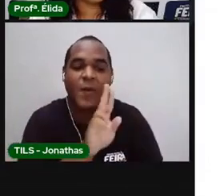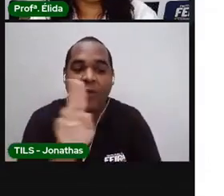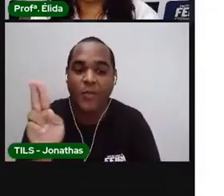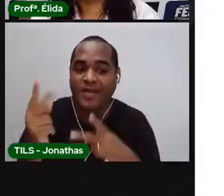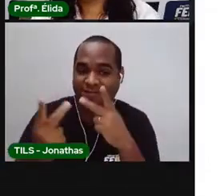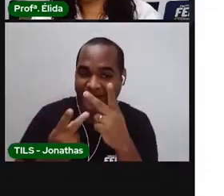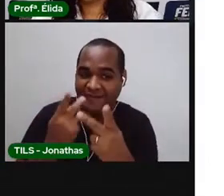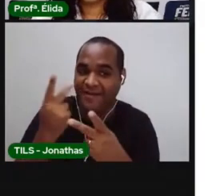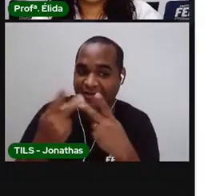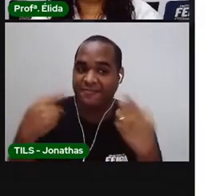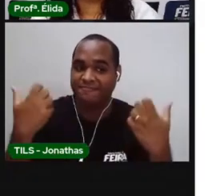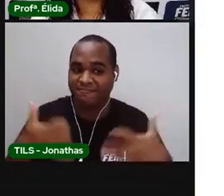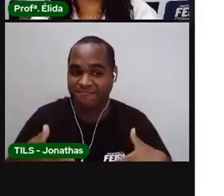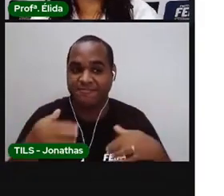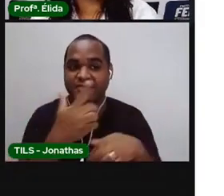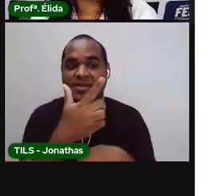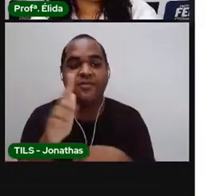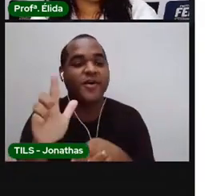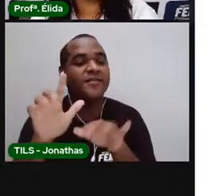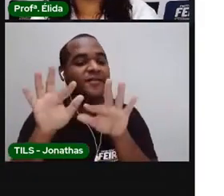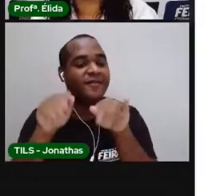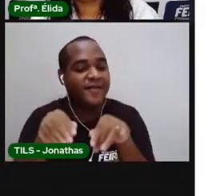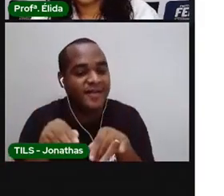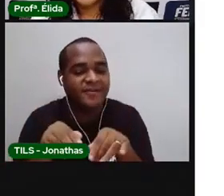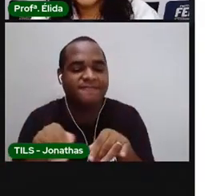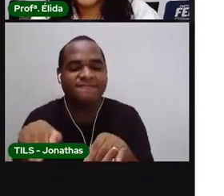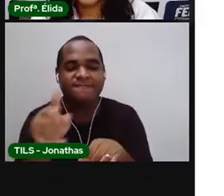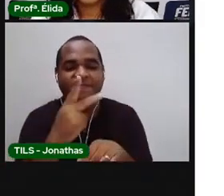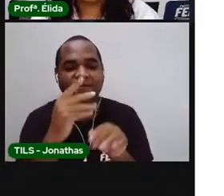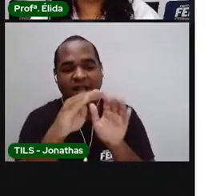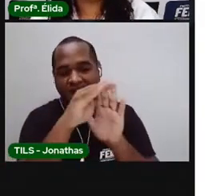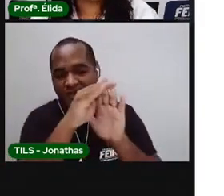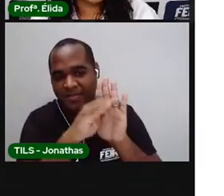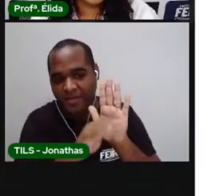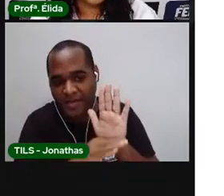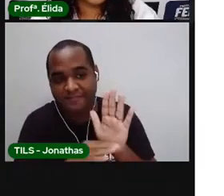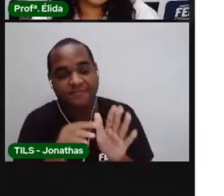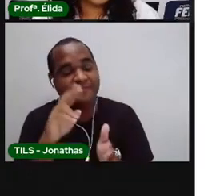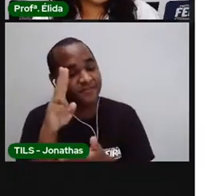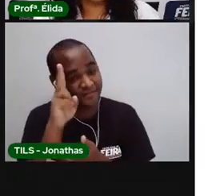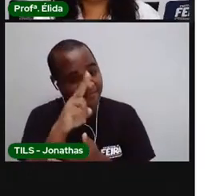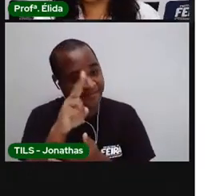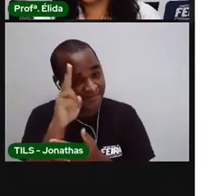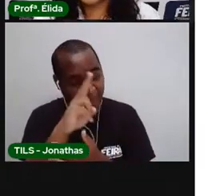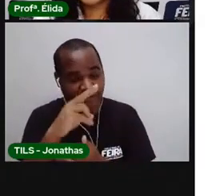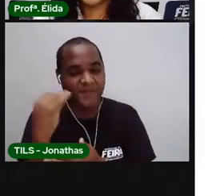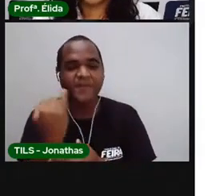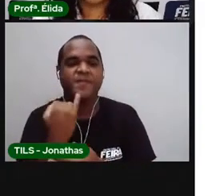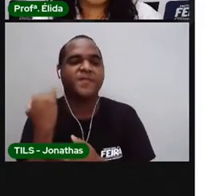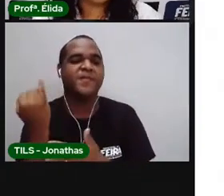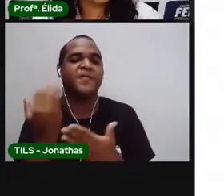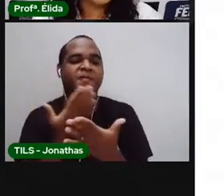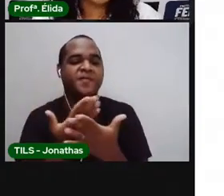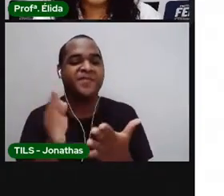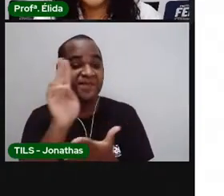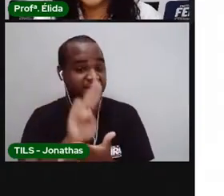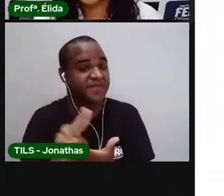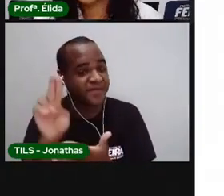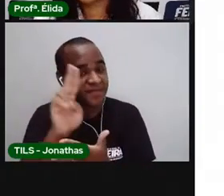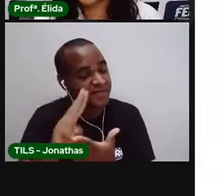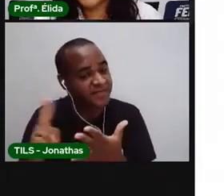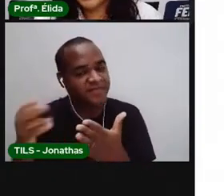objetos. E no final de tudo, você vai fazer uma lista. E lembrando que você vai utilizar qualquer